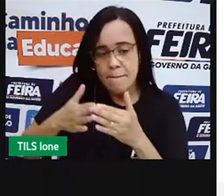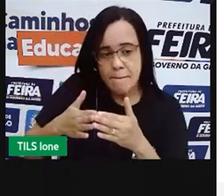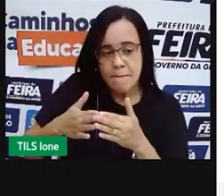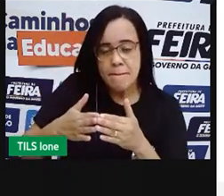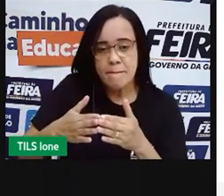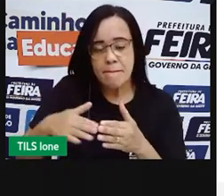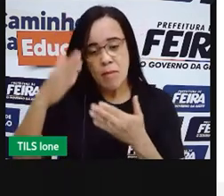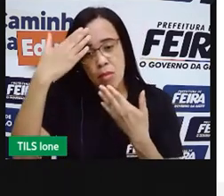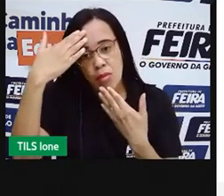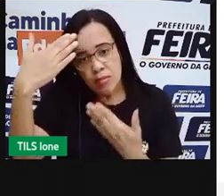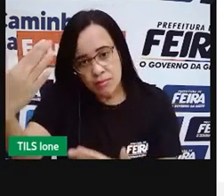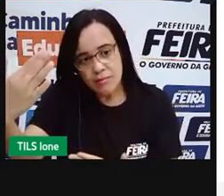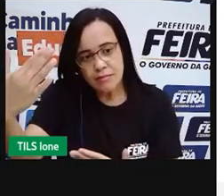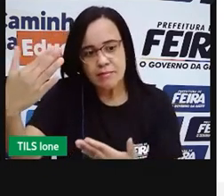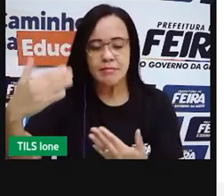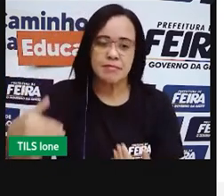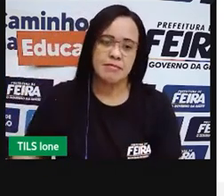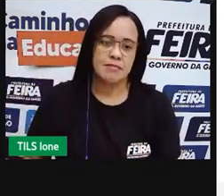obrigado.